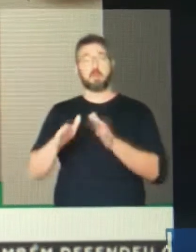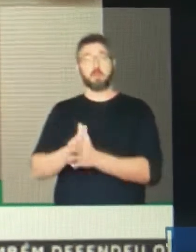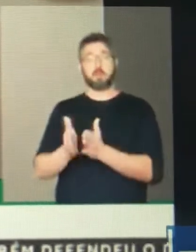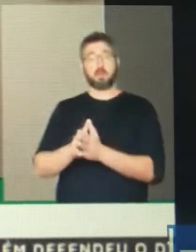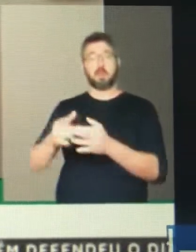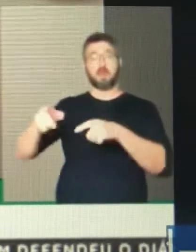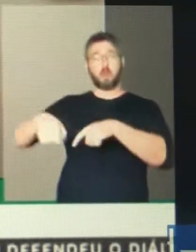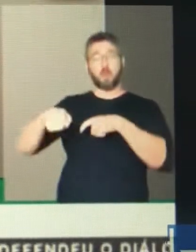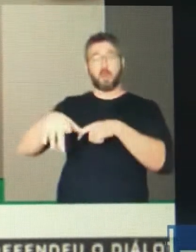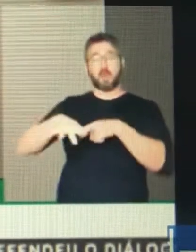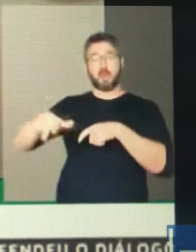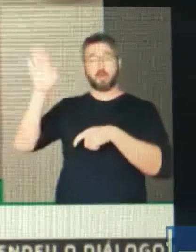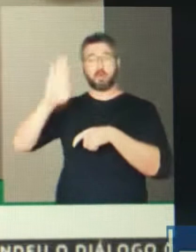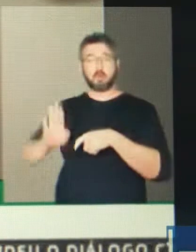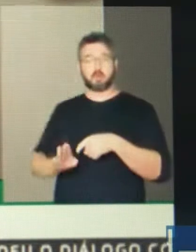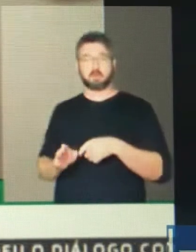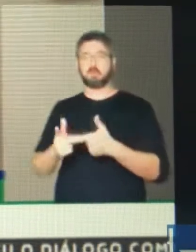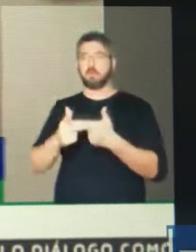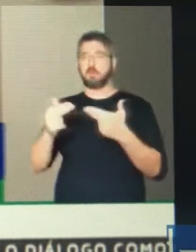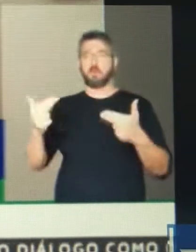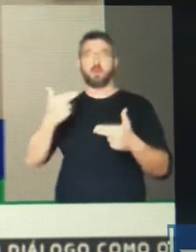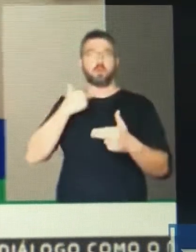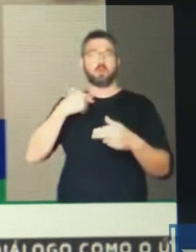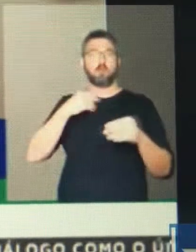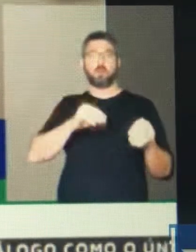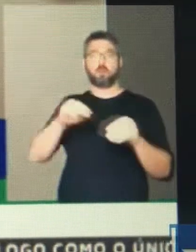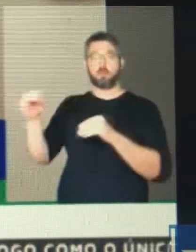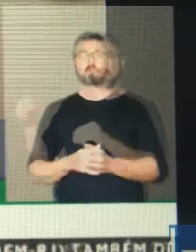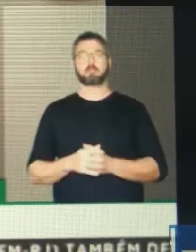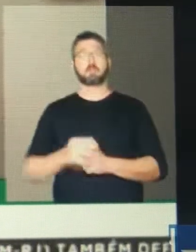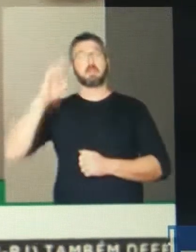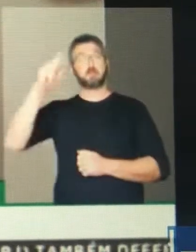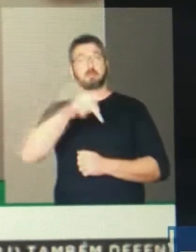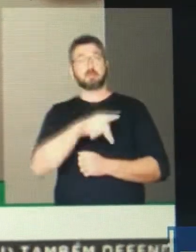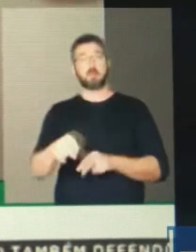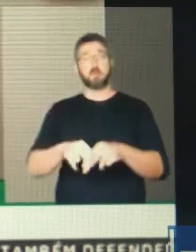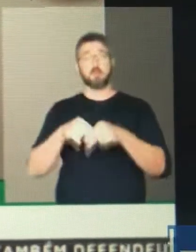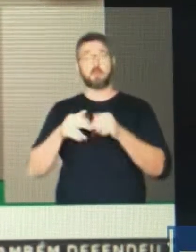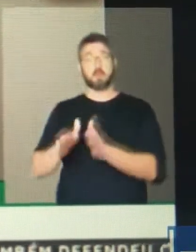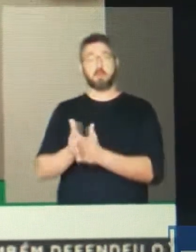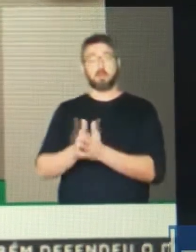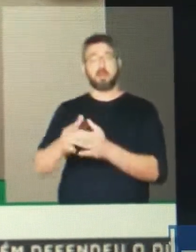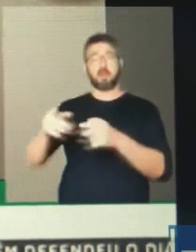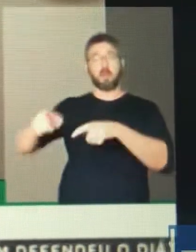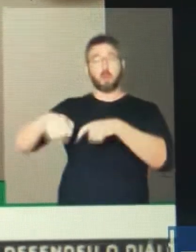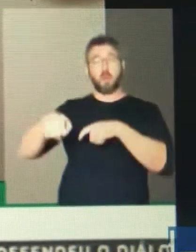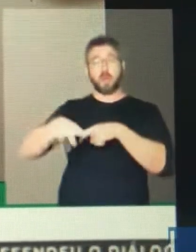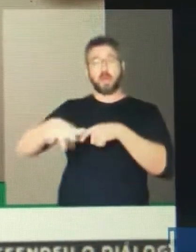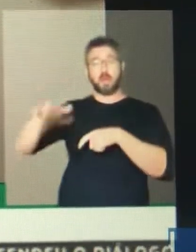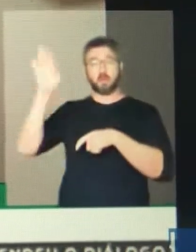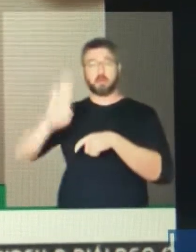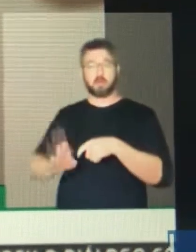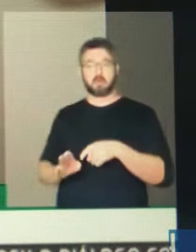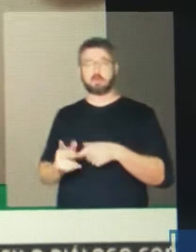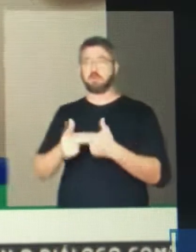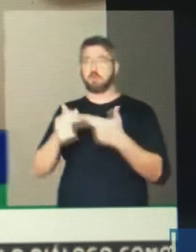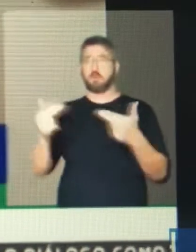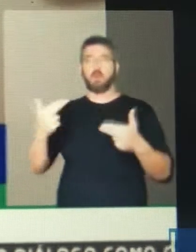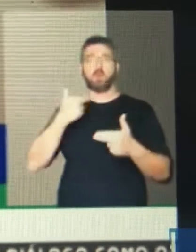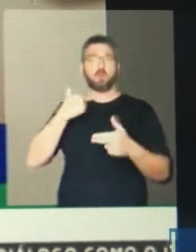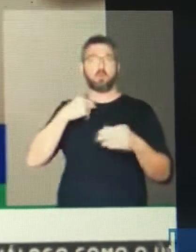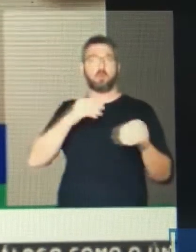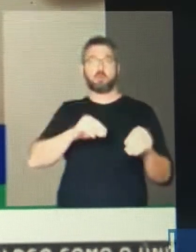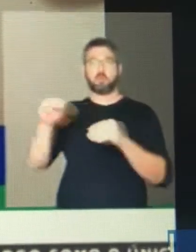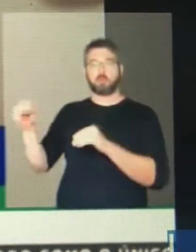Uma questão inadiável e dramática no campo brasileiro. Segundo dados do Ministério da Cidadania, há aproximadamente